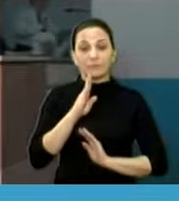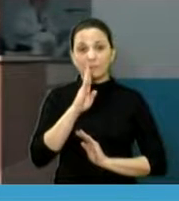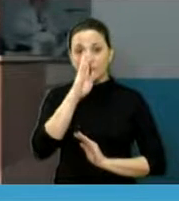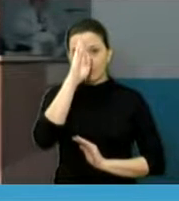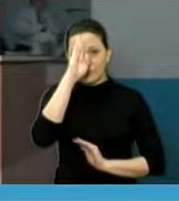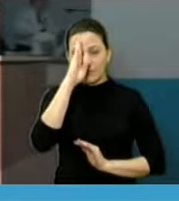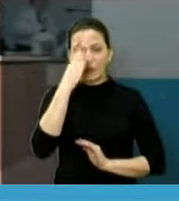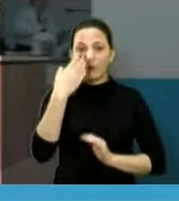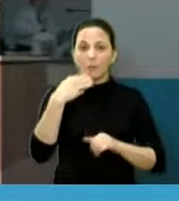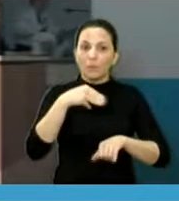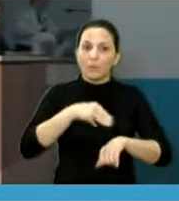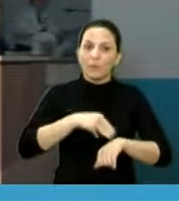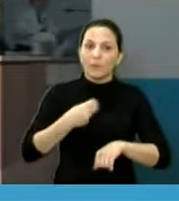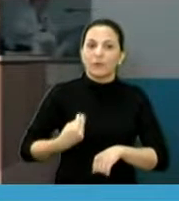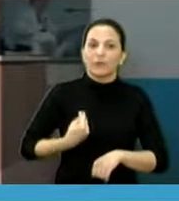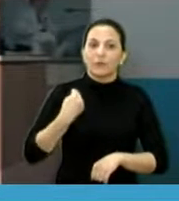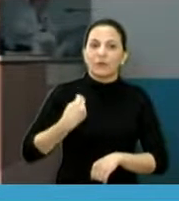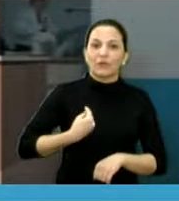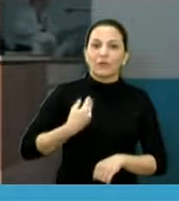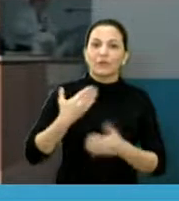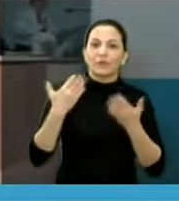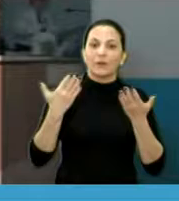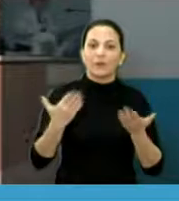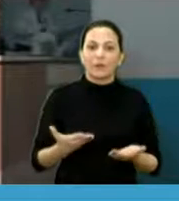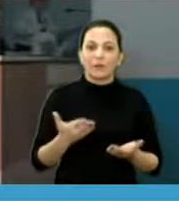pela conjuntura que a gente está vivendo